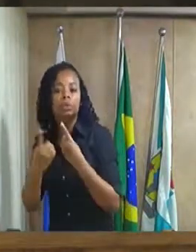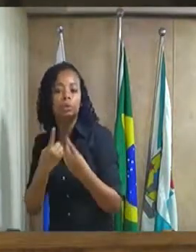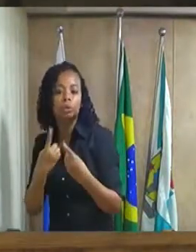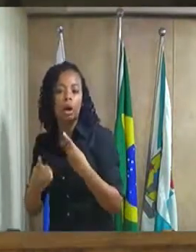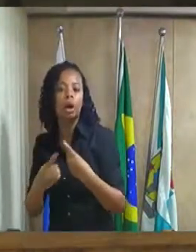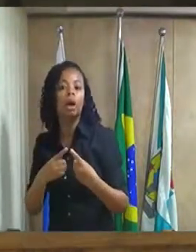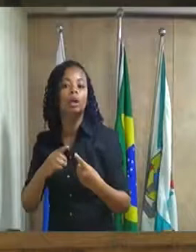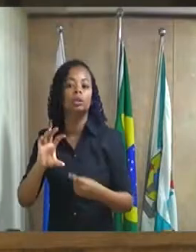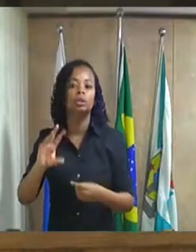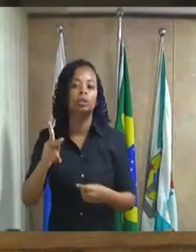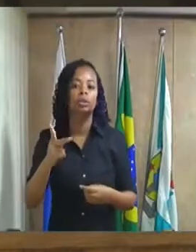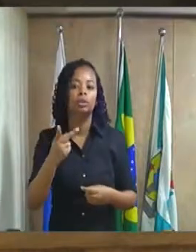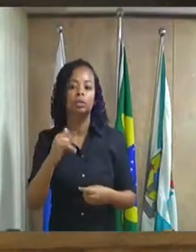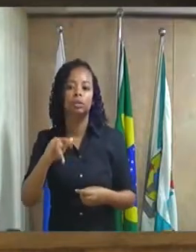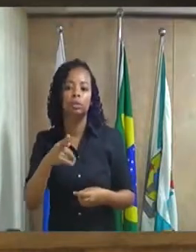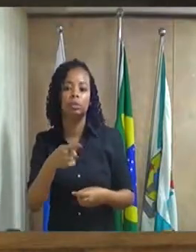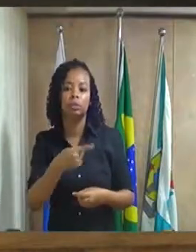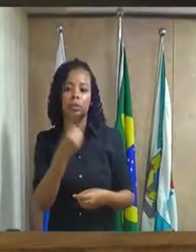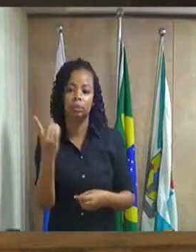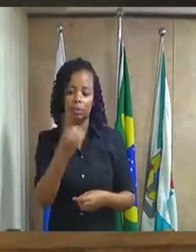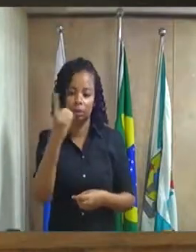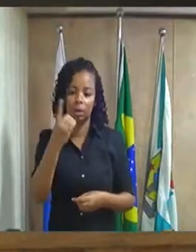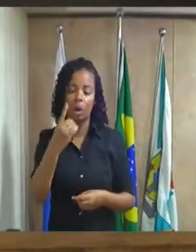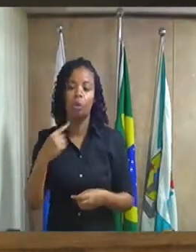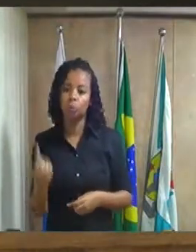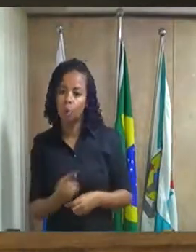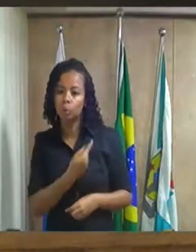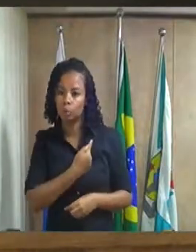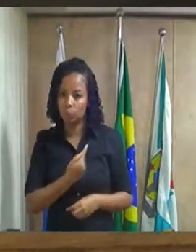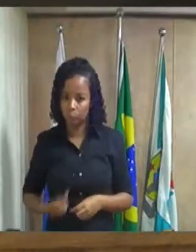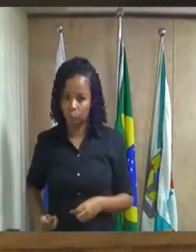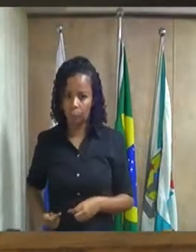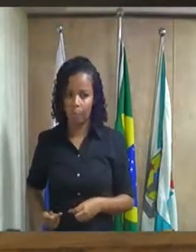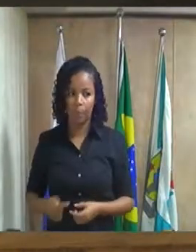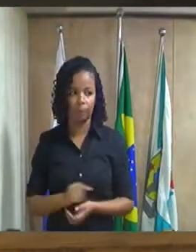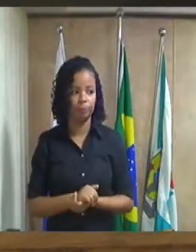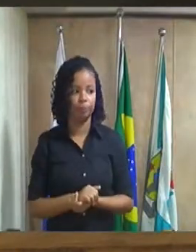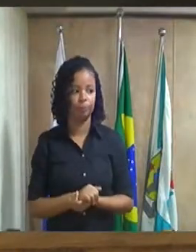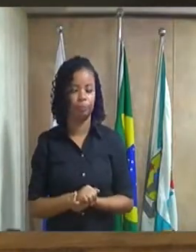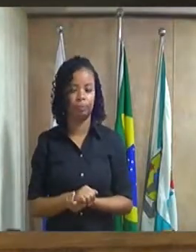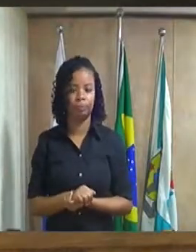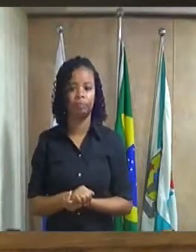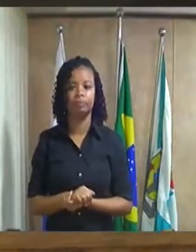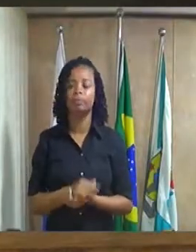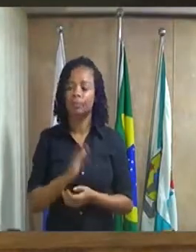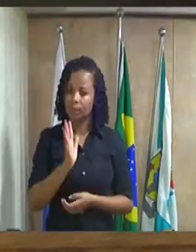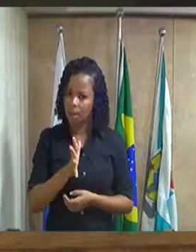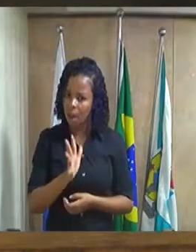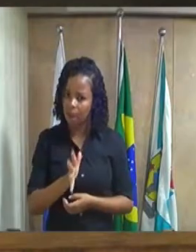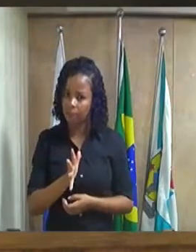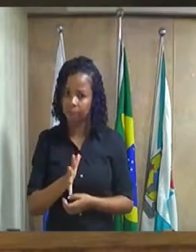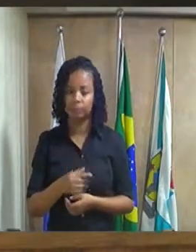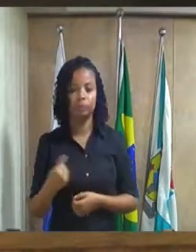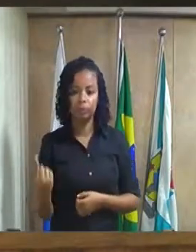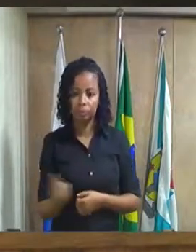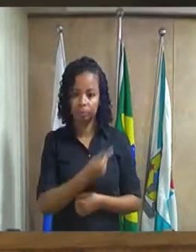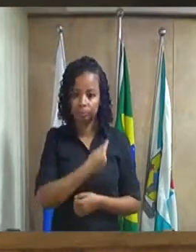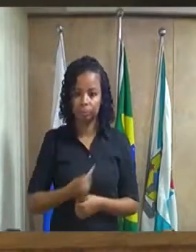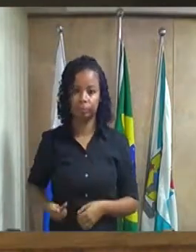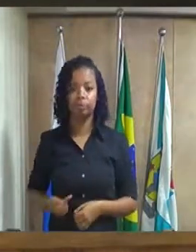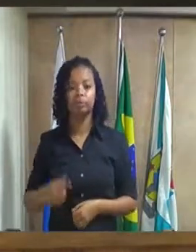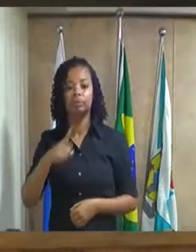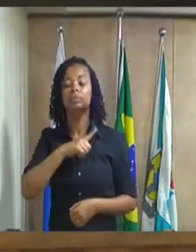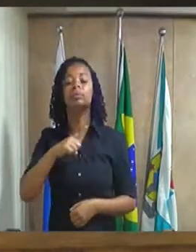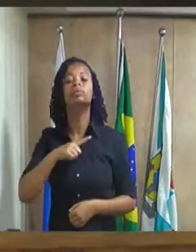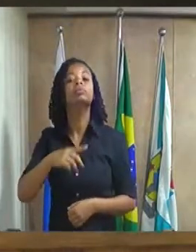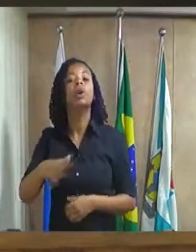Chiquinho Grandão o nosso governo o nosso governo nós já no nosso governo nós já